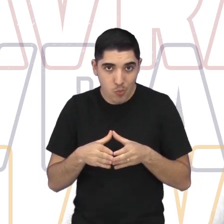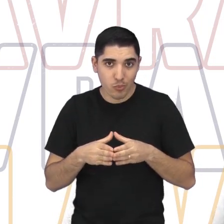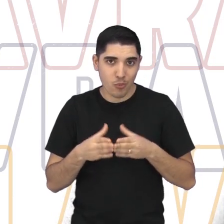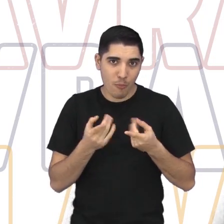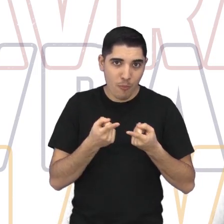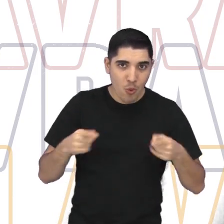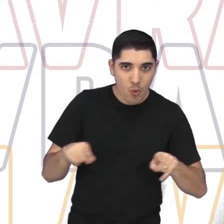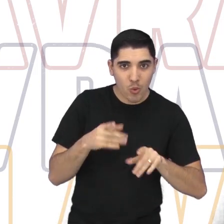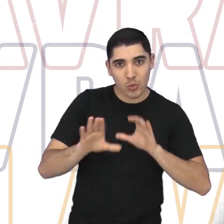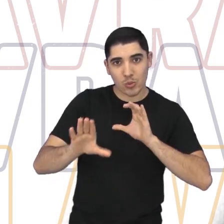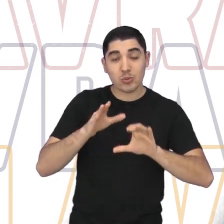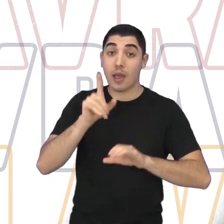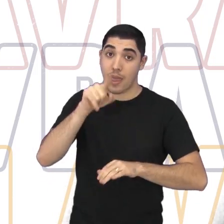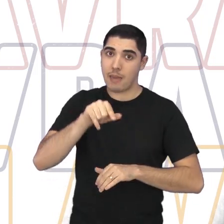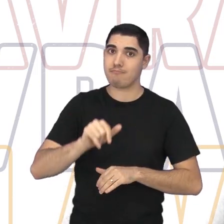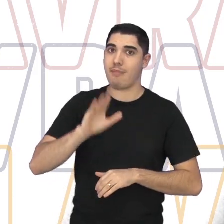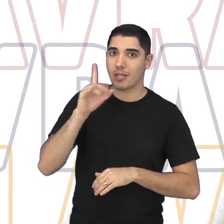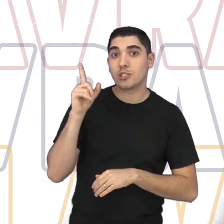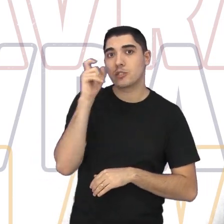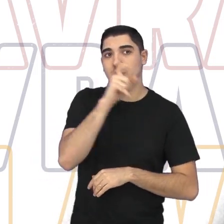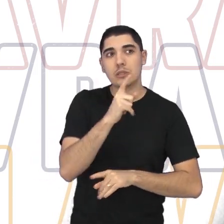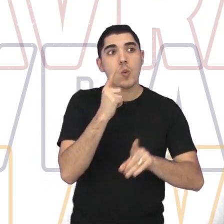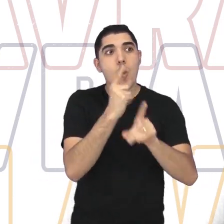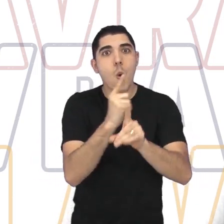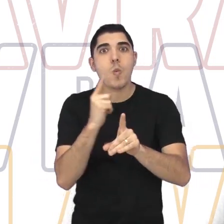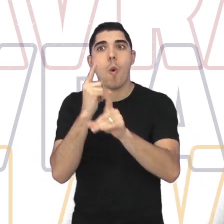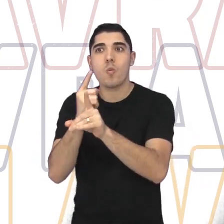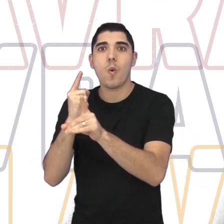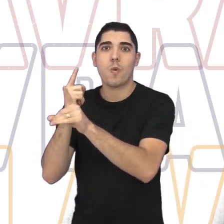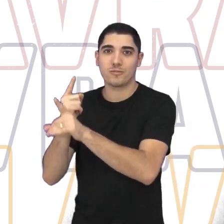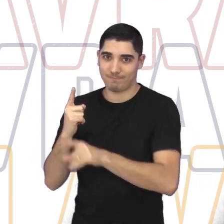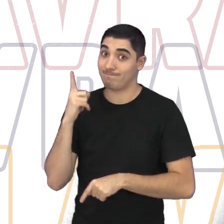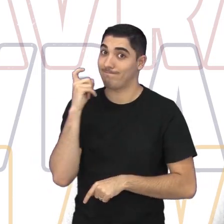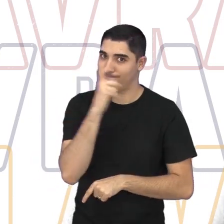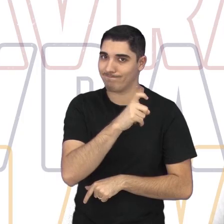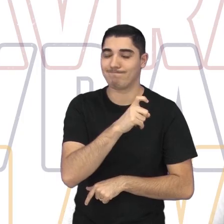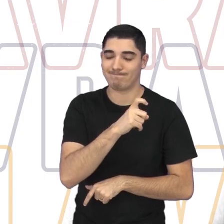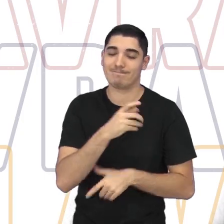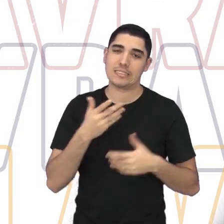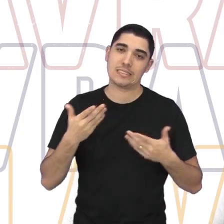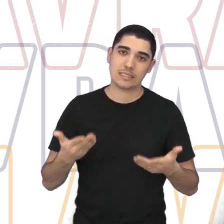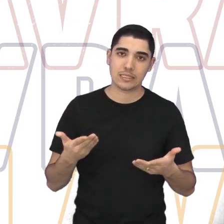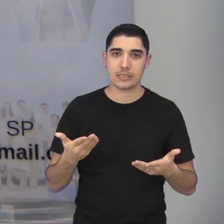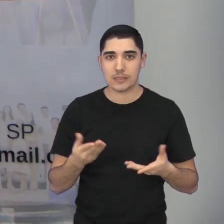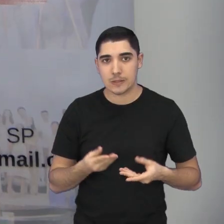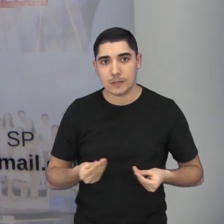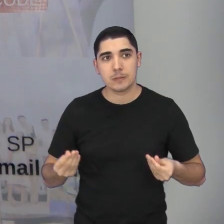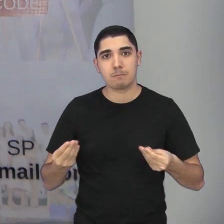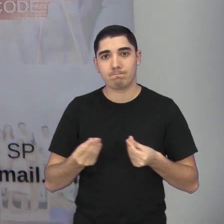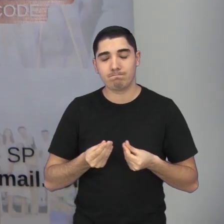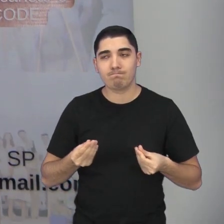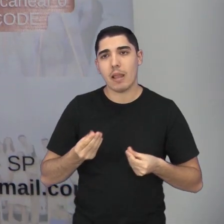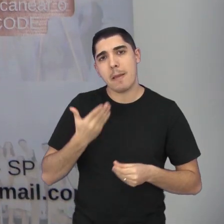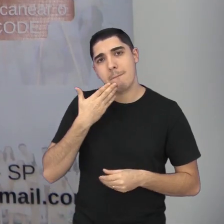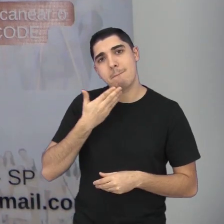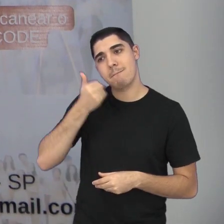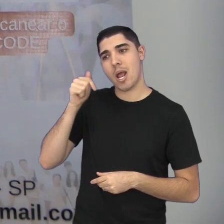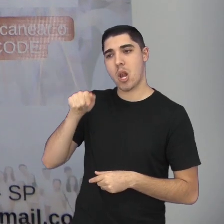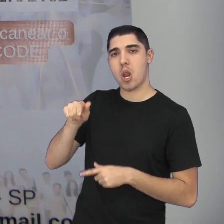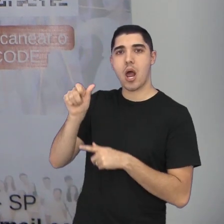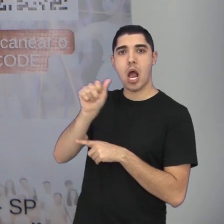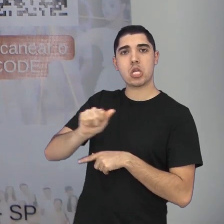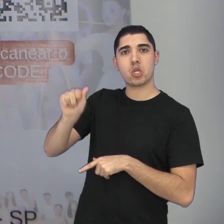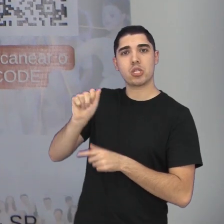realmente é muito mais difícil. E aí a gente, a gente virou associação,